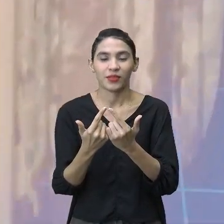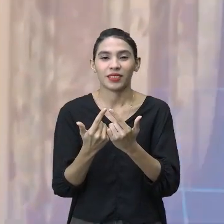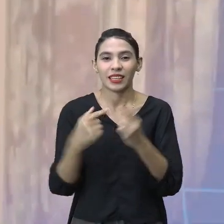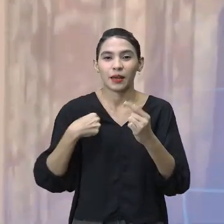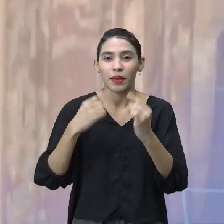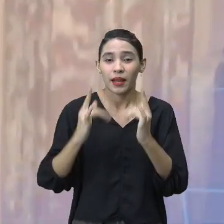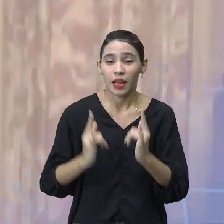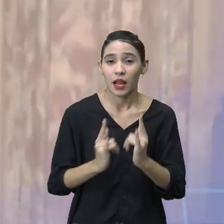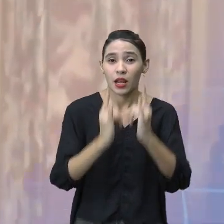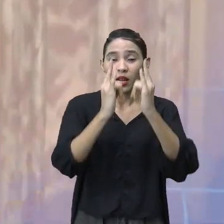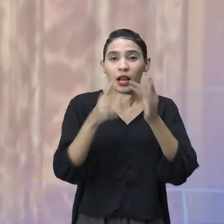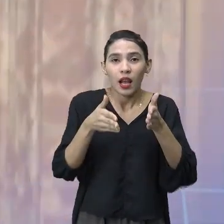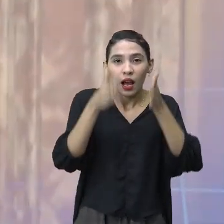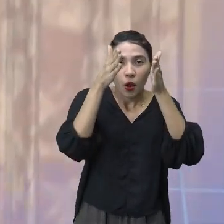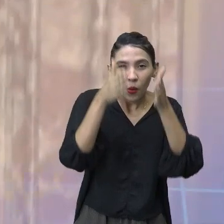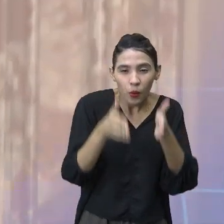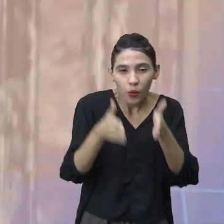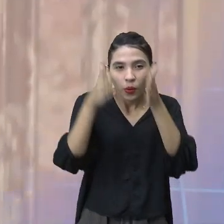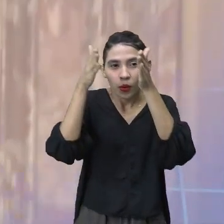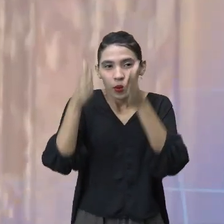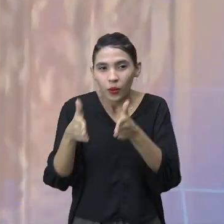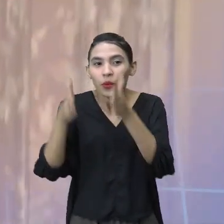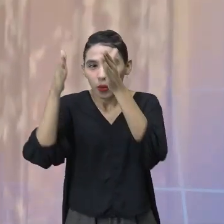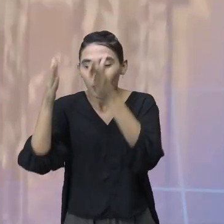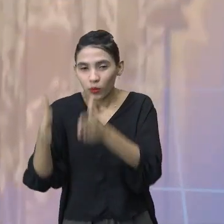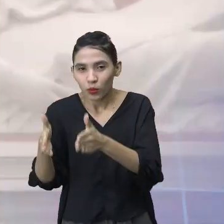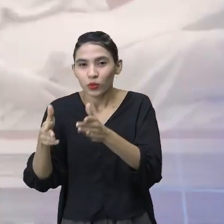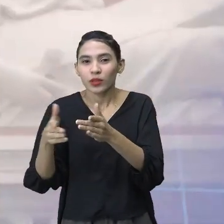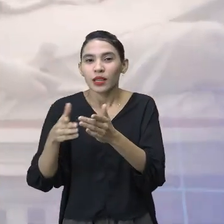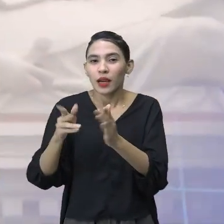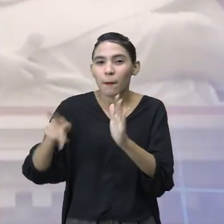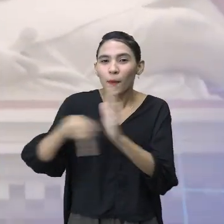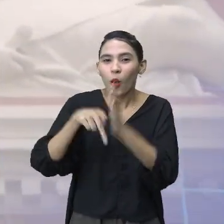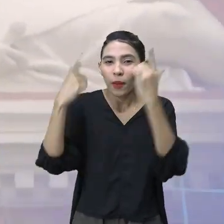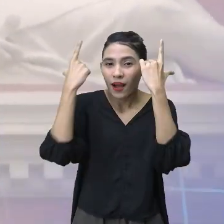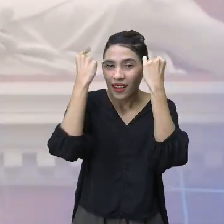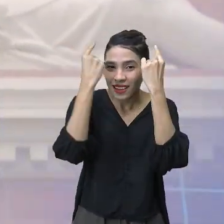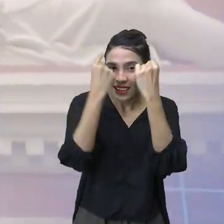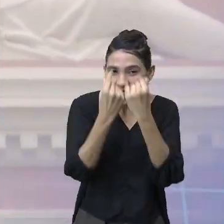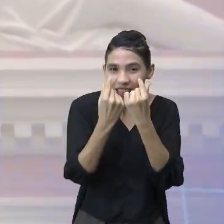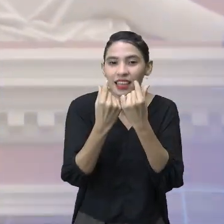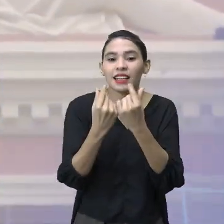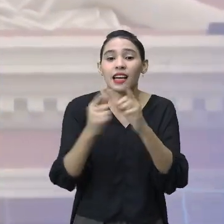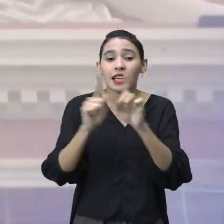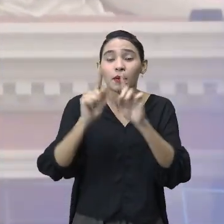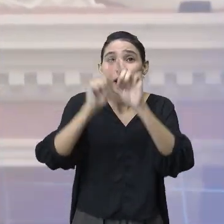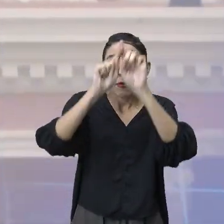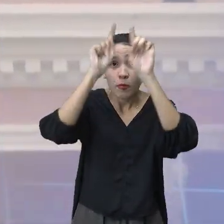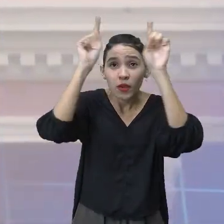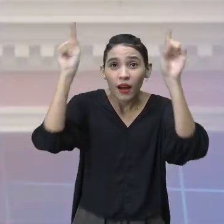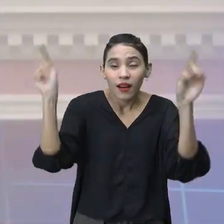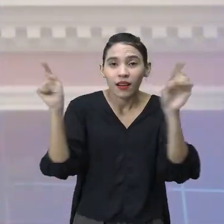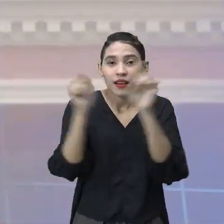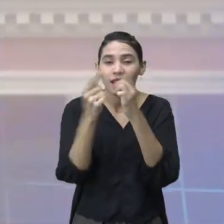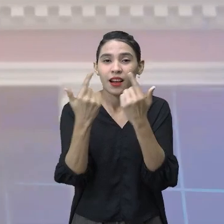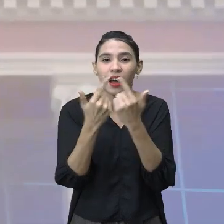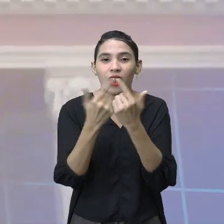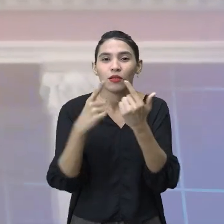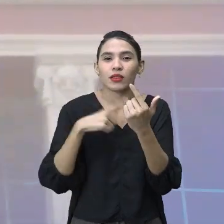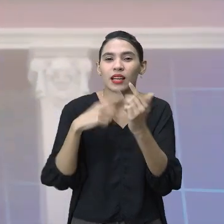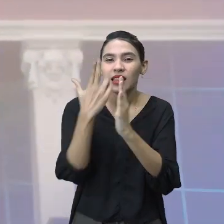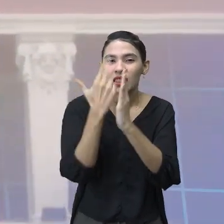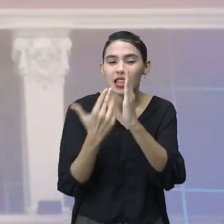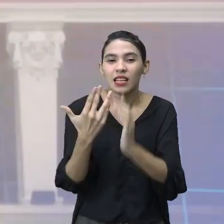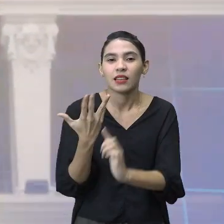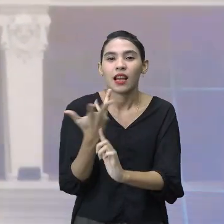colunas que remetem o quê? A cultura grega. No arco do Teatro Amazonas, nós podemos incluir o quê? A